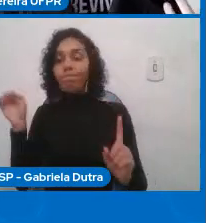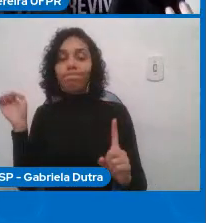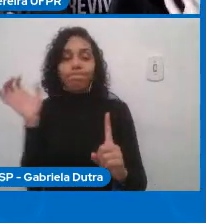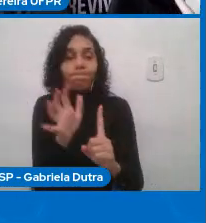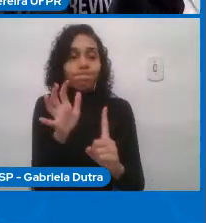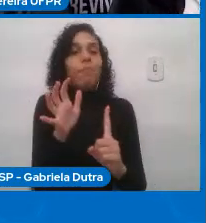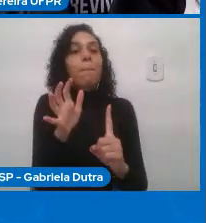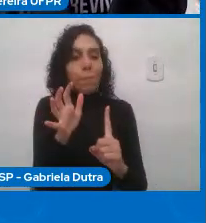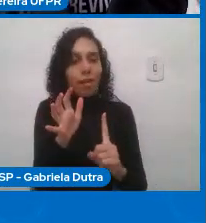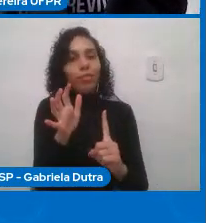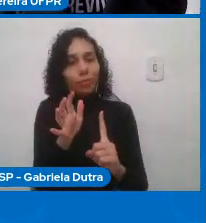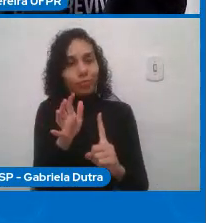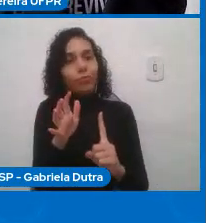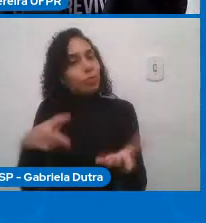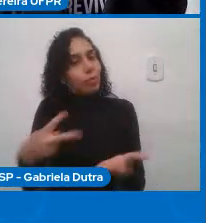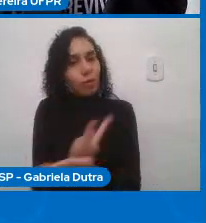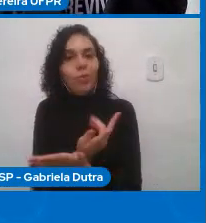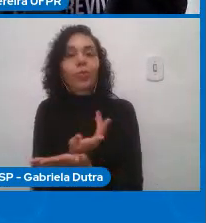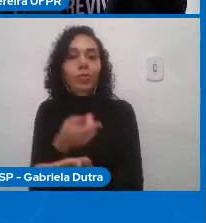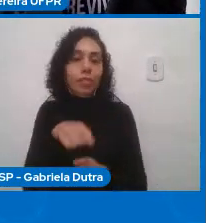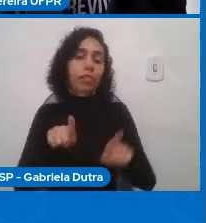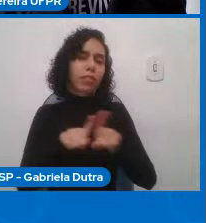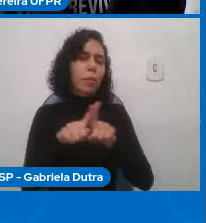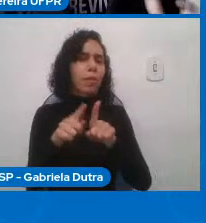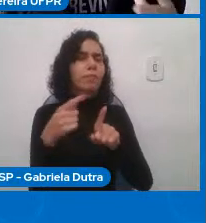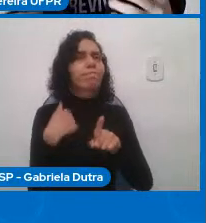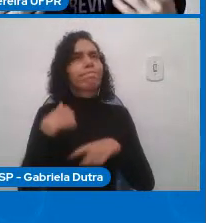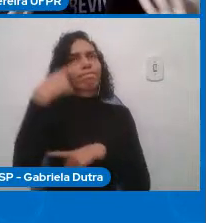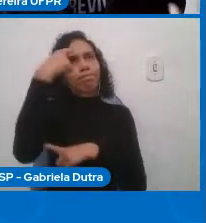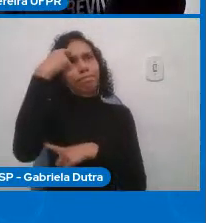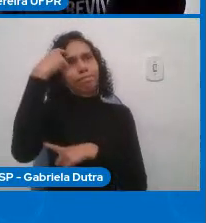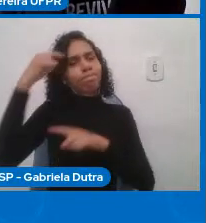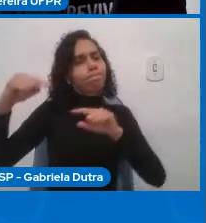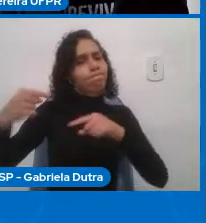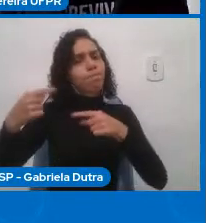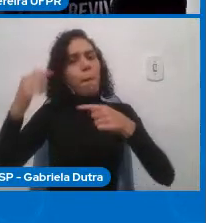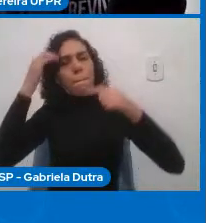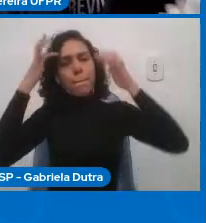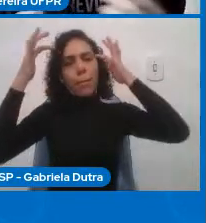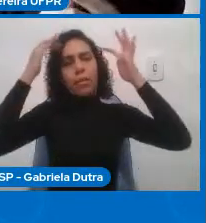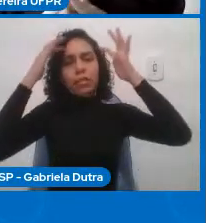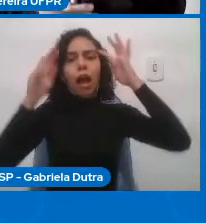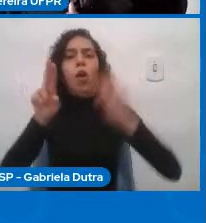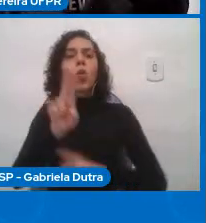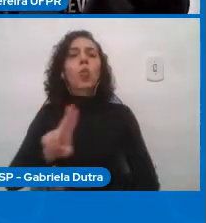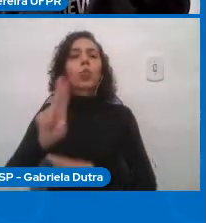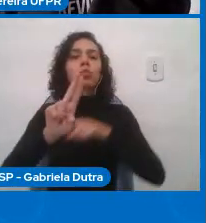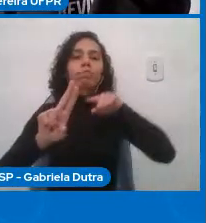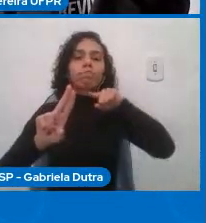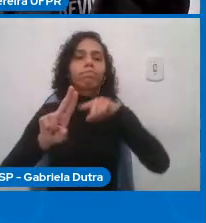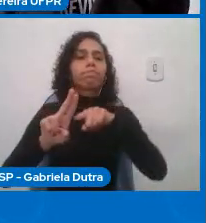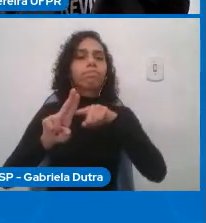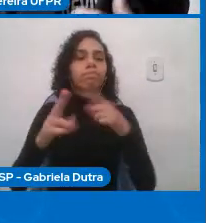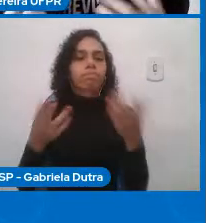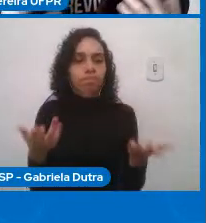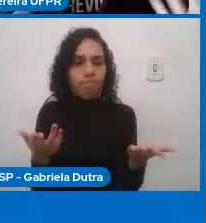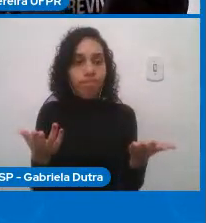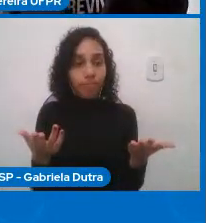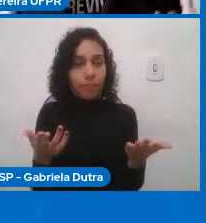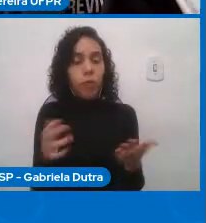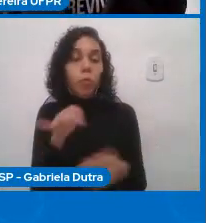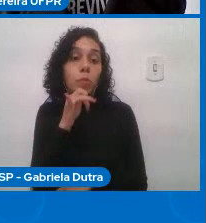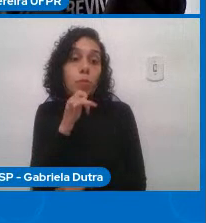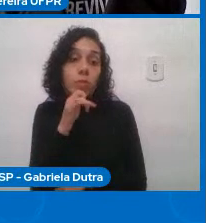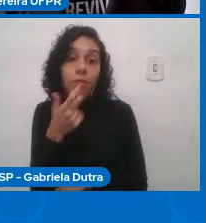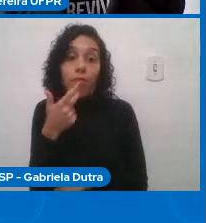noção de uso precisa ser questionada. Então, quando a gente está falando de cidades inteligentes, por exemplo, falar